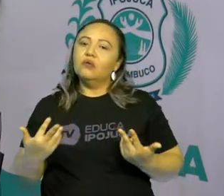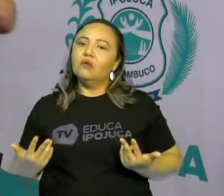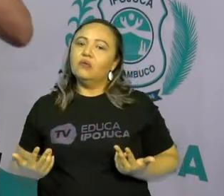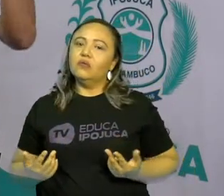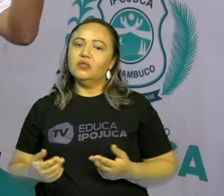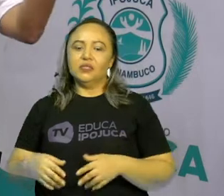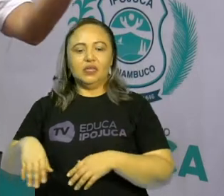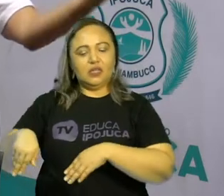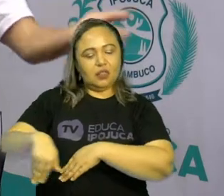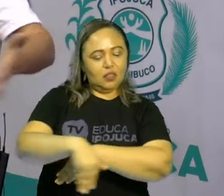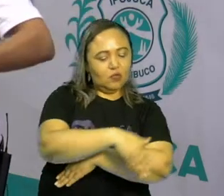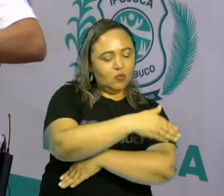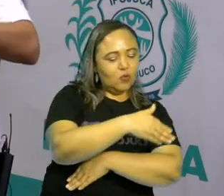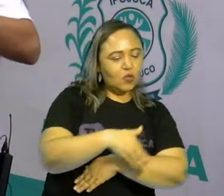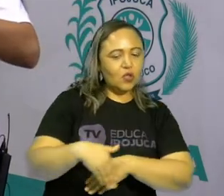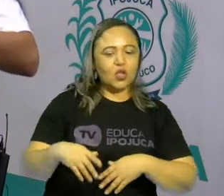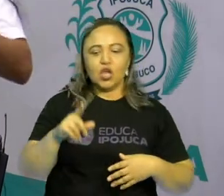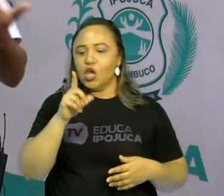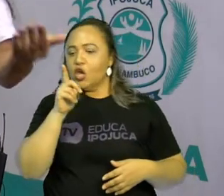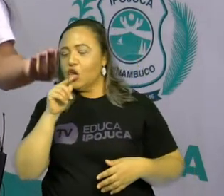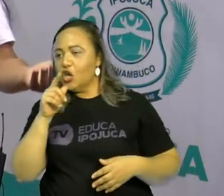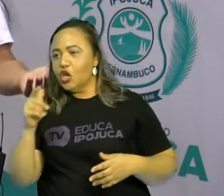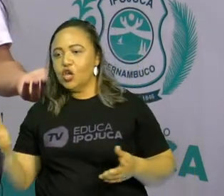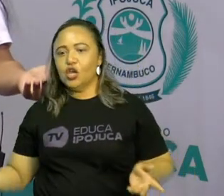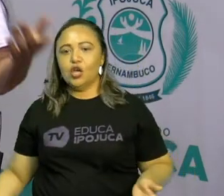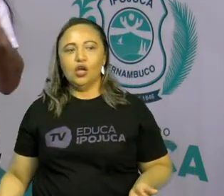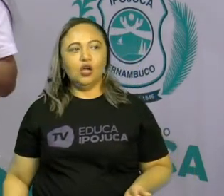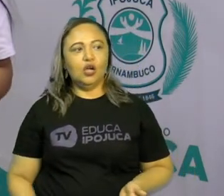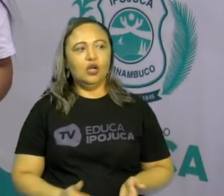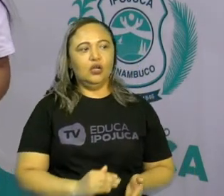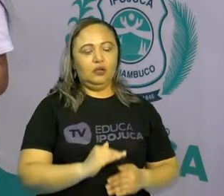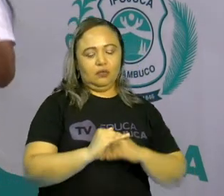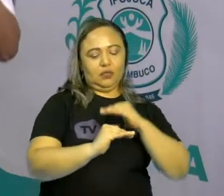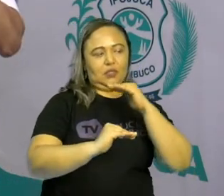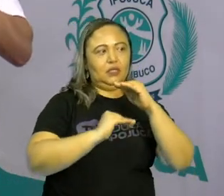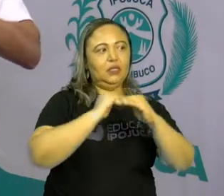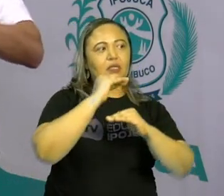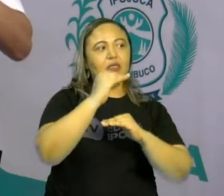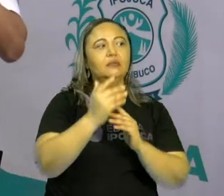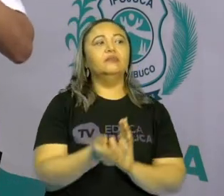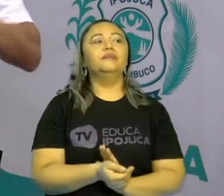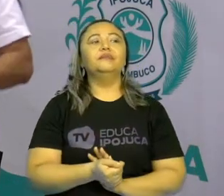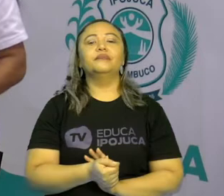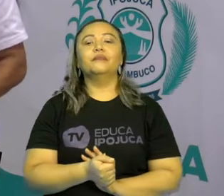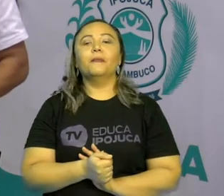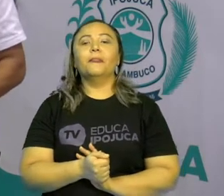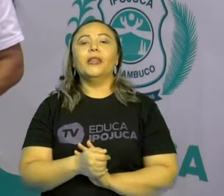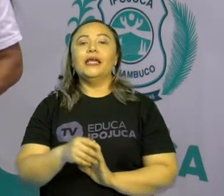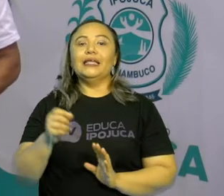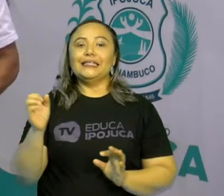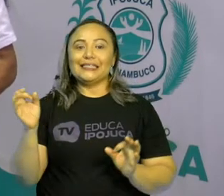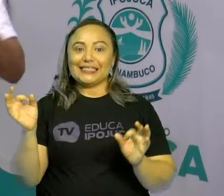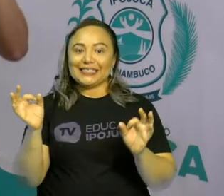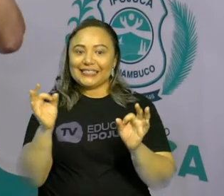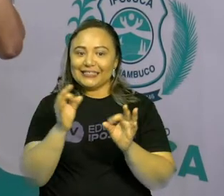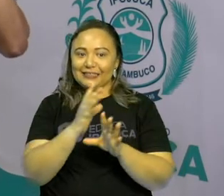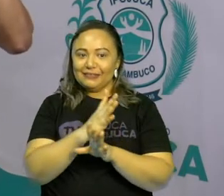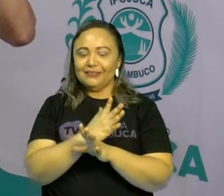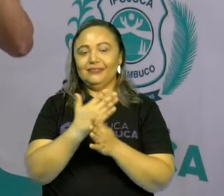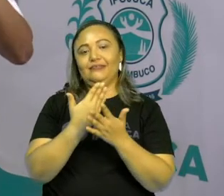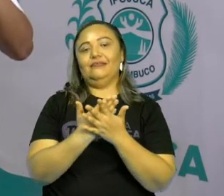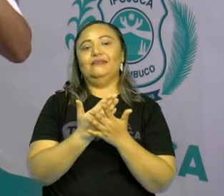de rios e outros lugares, onde eles começaram a se desenvolver. Então, cada vez que termina a nossa aula,